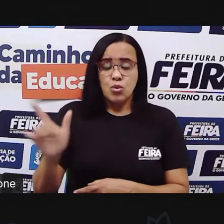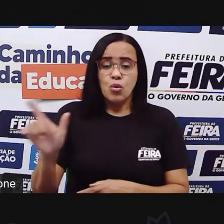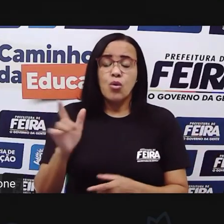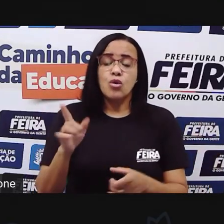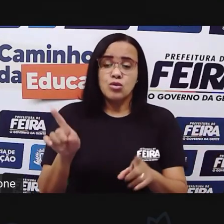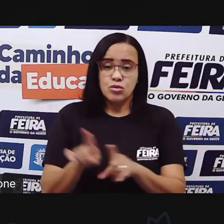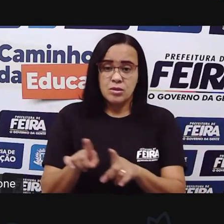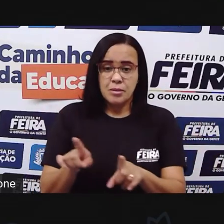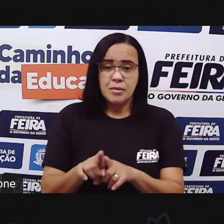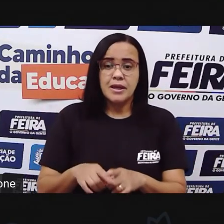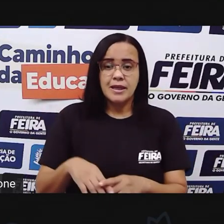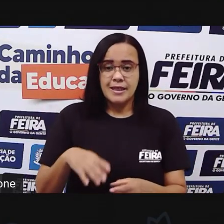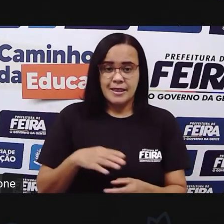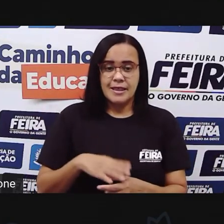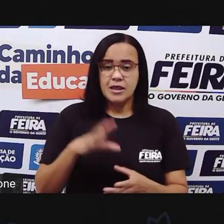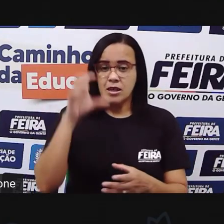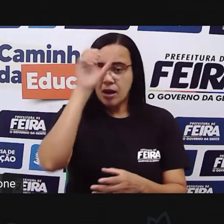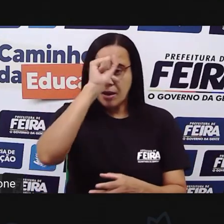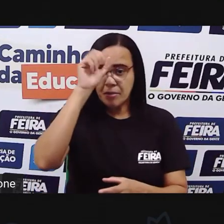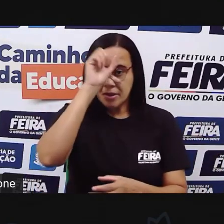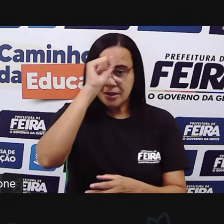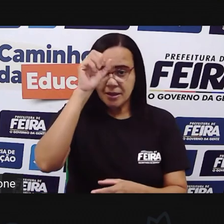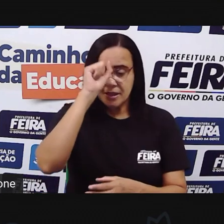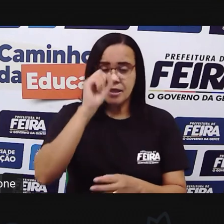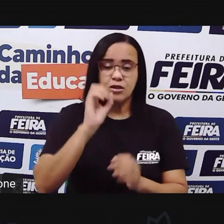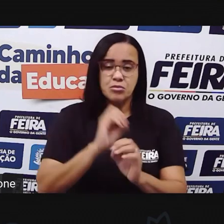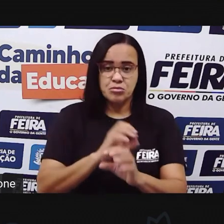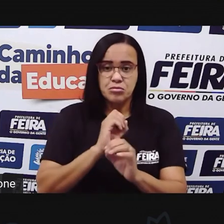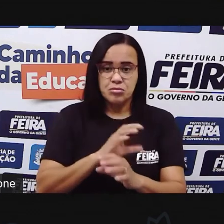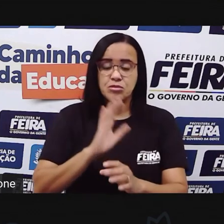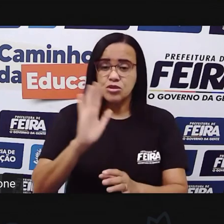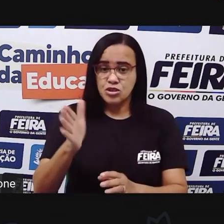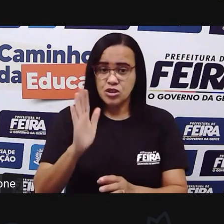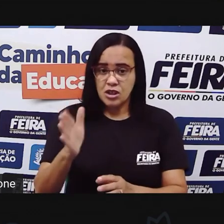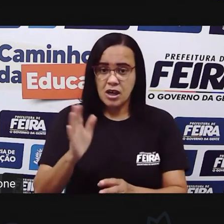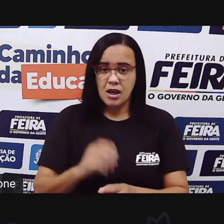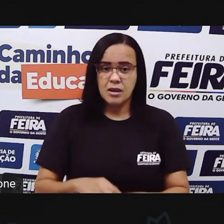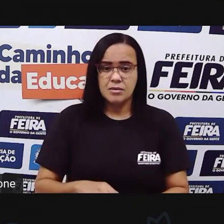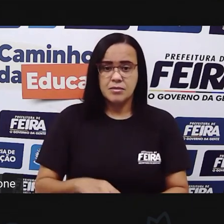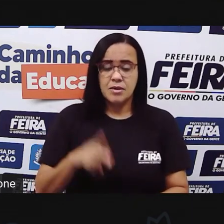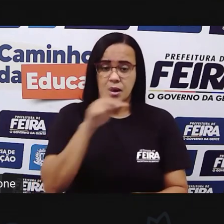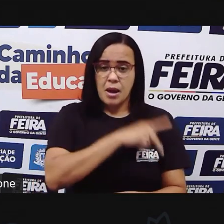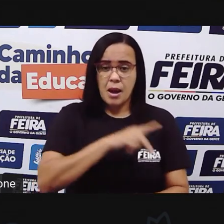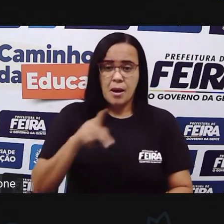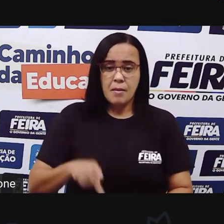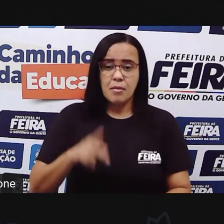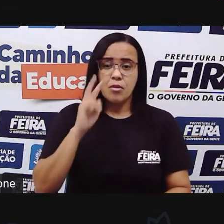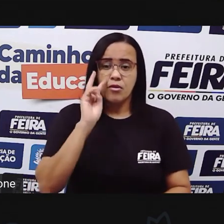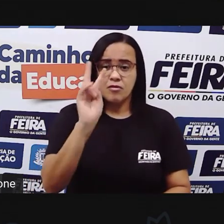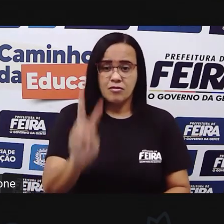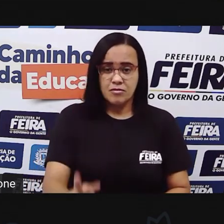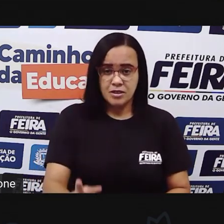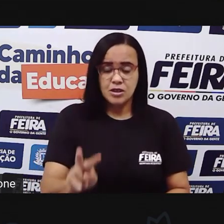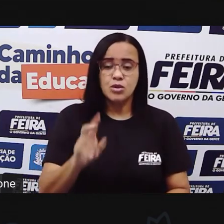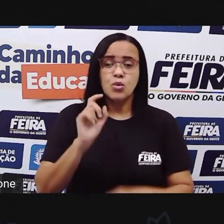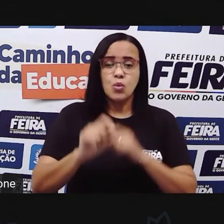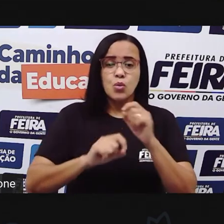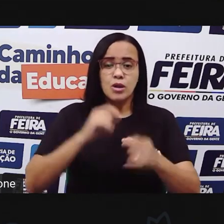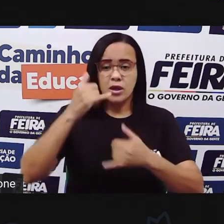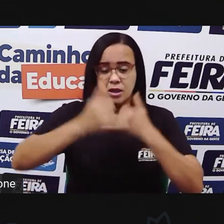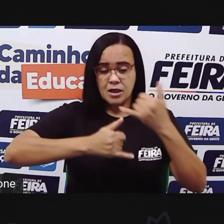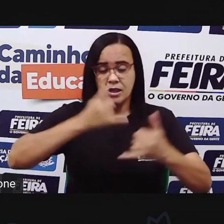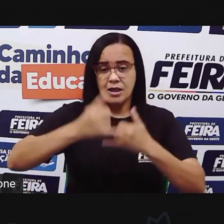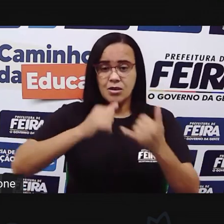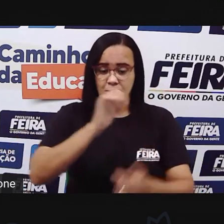A pró, né? Tinha uma imagem de um jogo, de um cenário, né? De uma criança brincando. E a pró, né? E o jogo ia